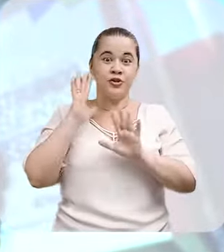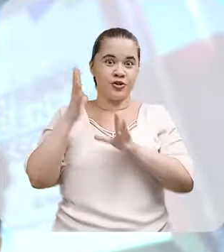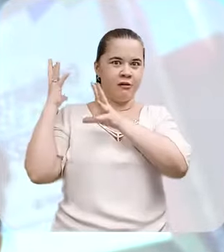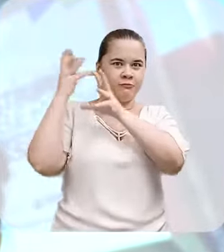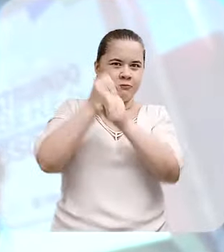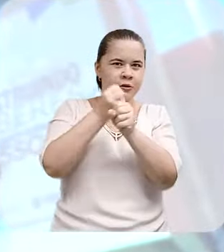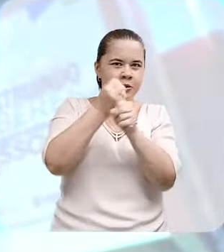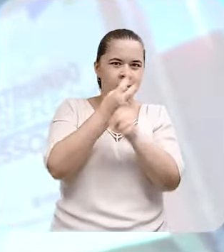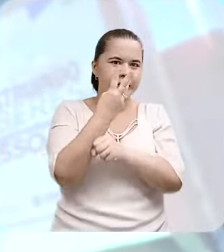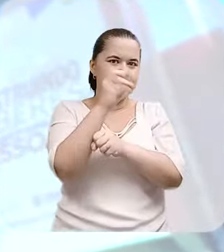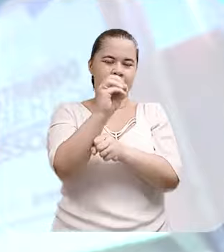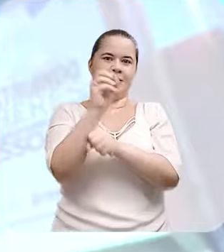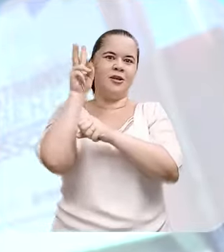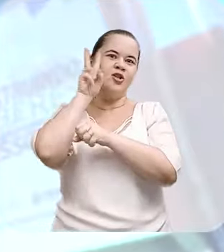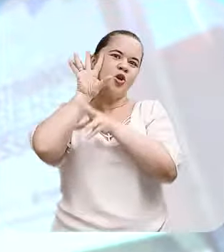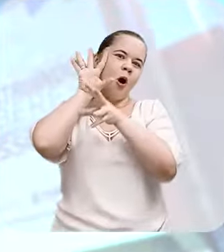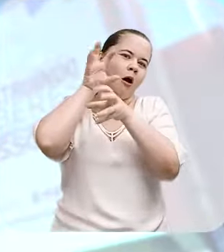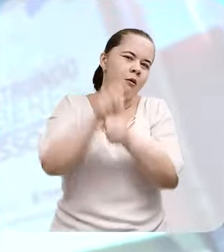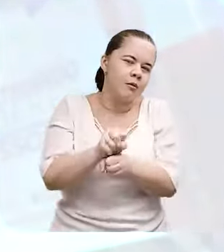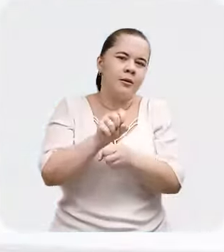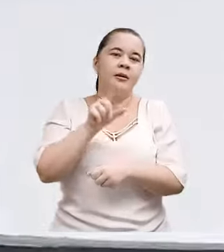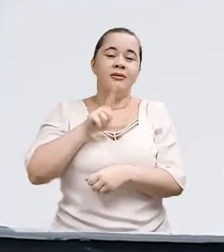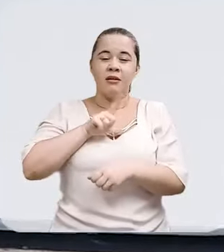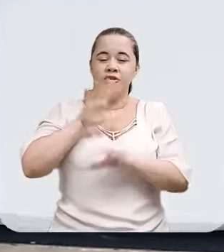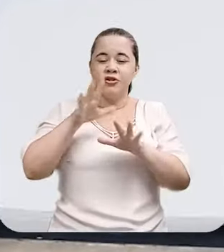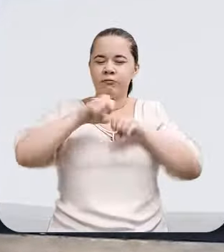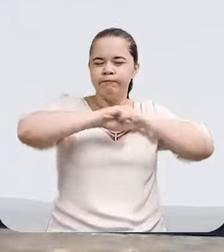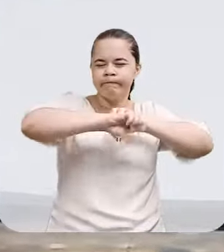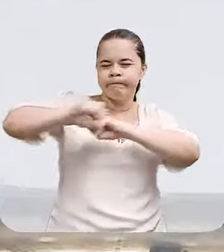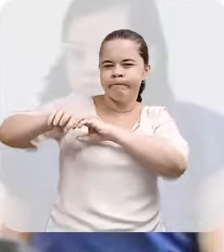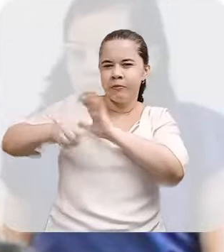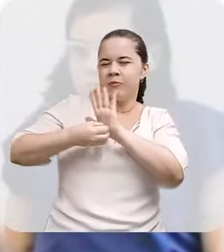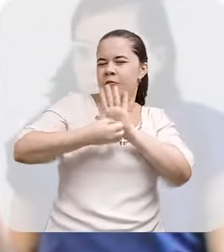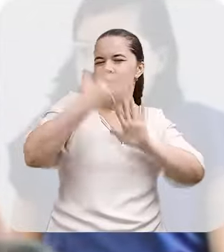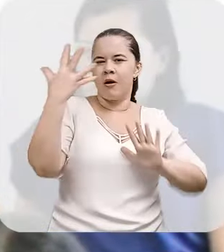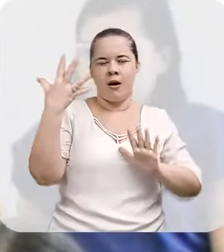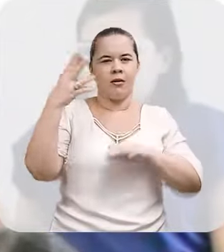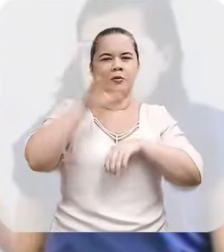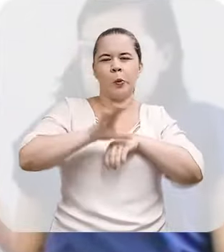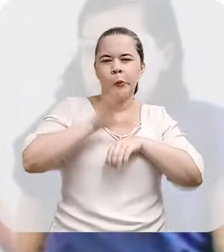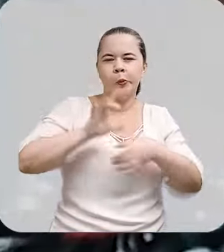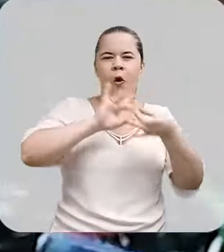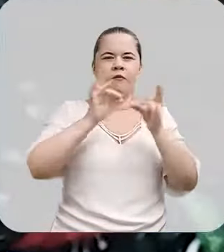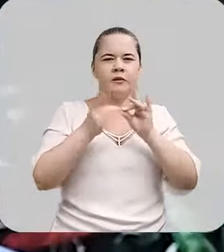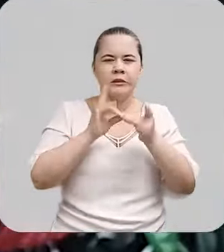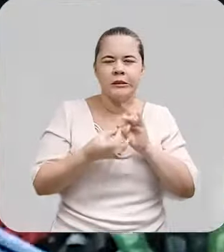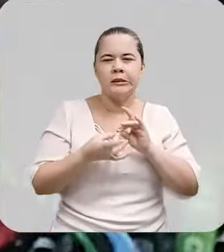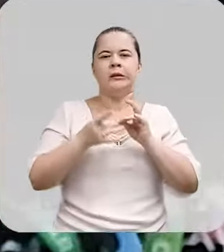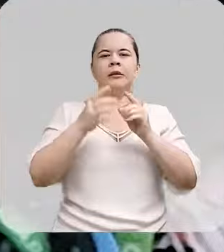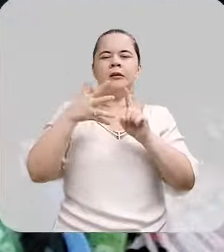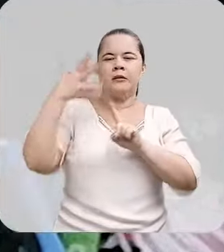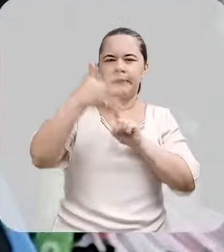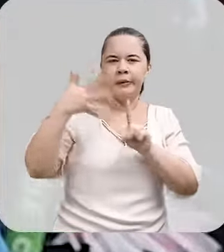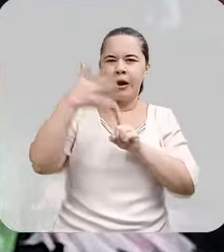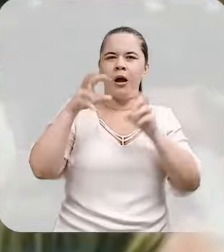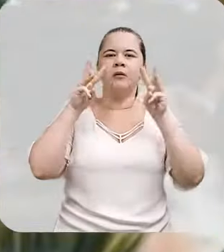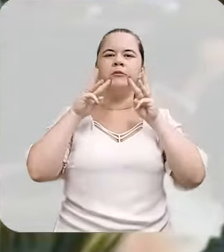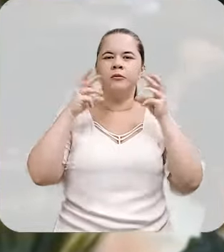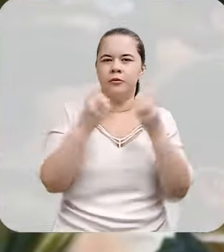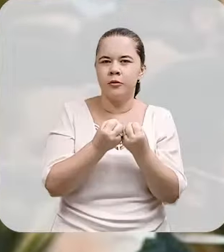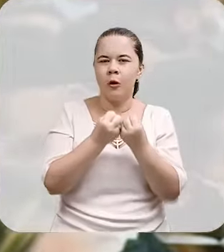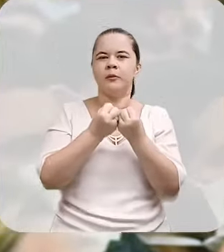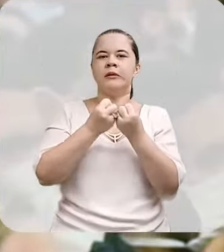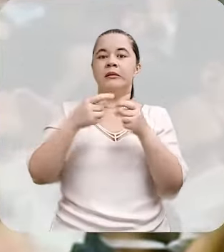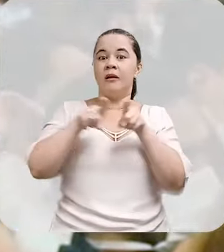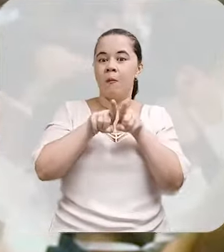Em 30 anos de história, o equipamento já realizou milhares de capacitações das mais diversas. Foram cursos, oficinas, seminários,